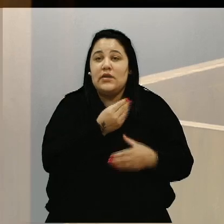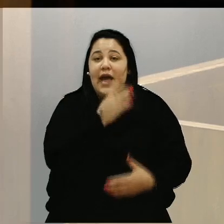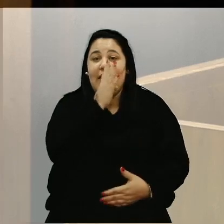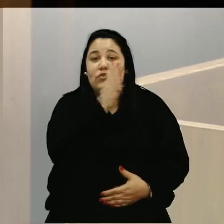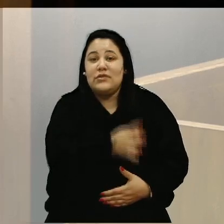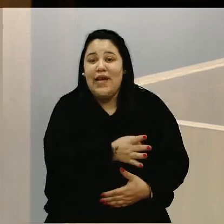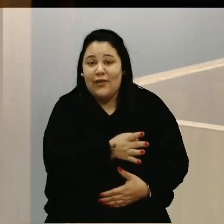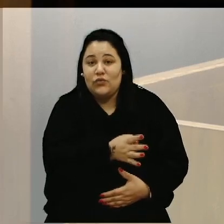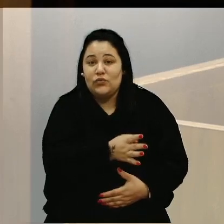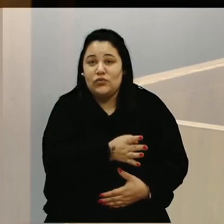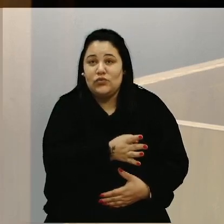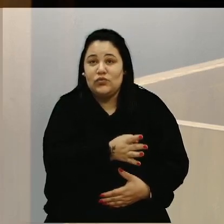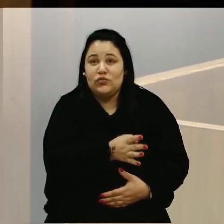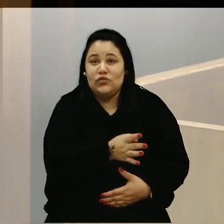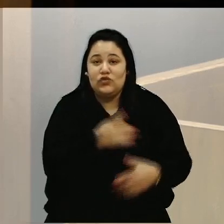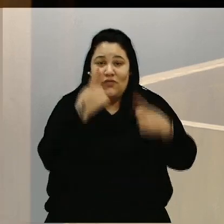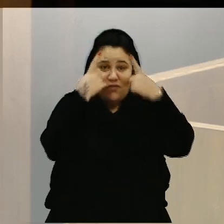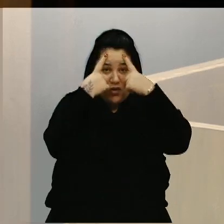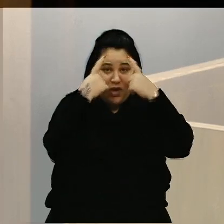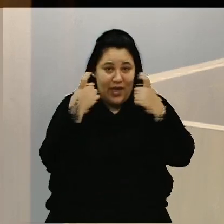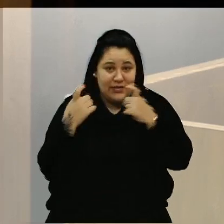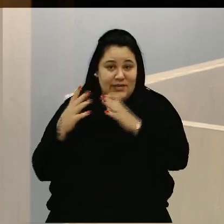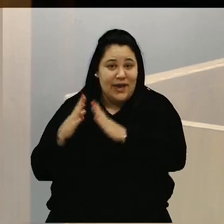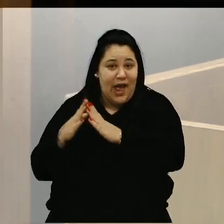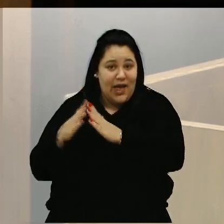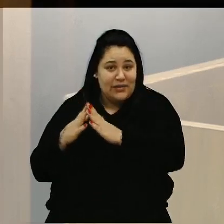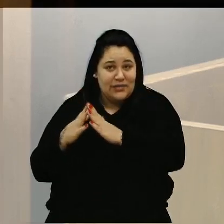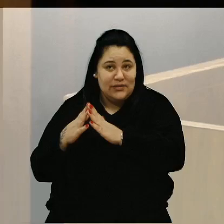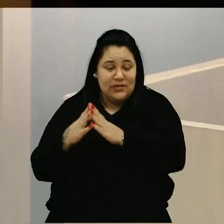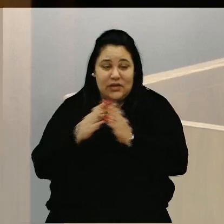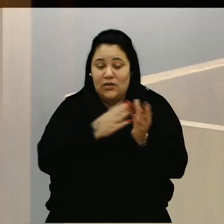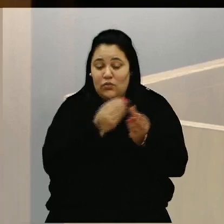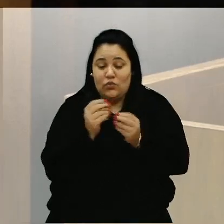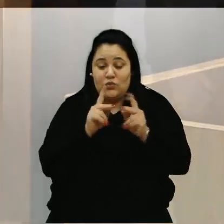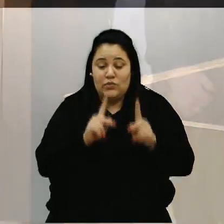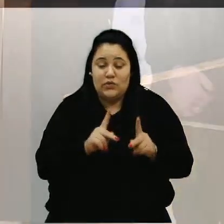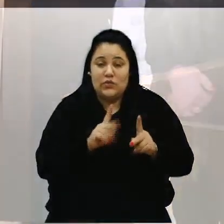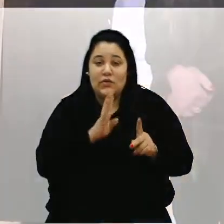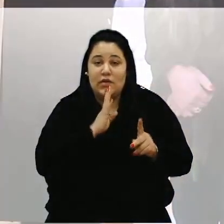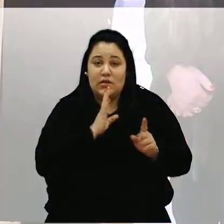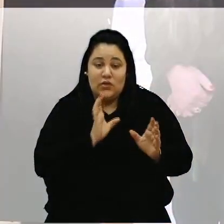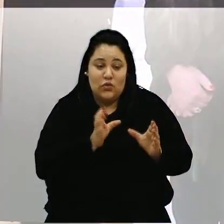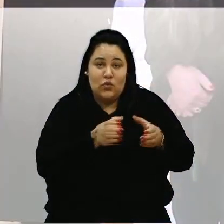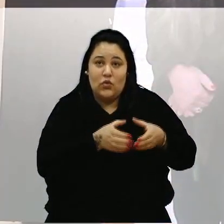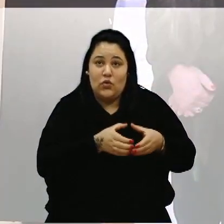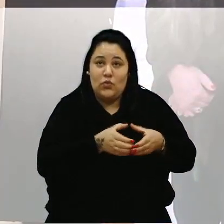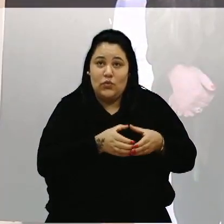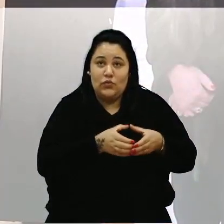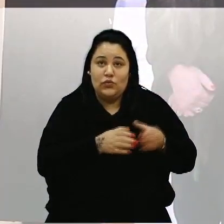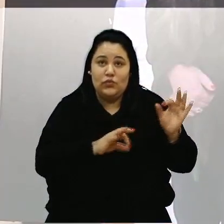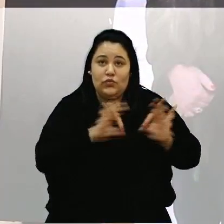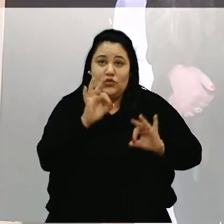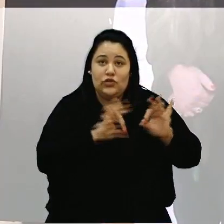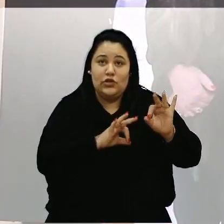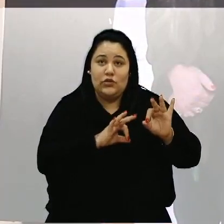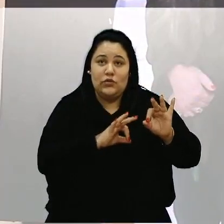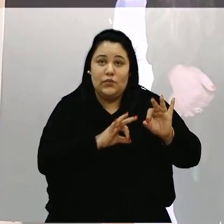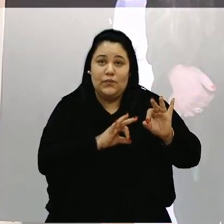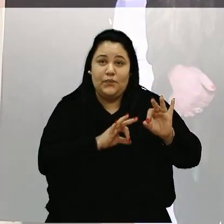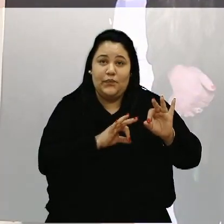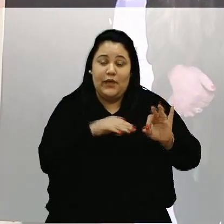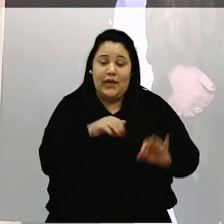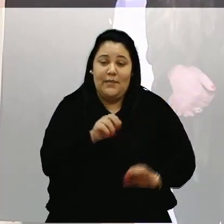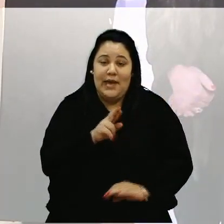E muita gente conhece esses grupos, ou conhecia esses grupos, através do projeto Hora, onde a Maria Elane